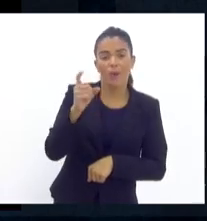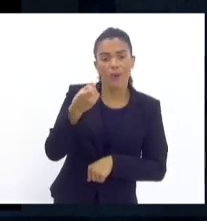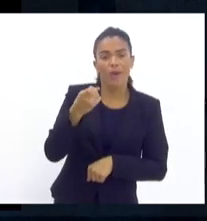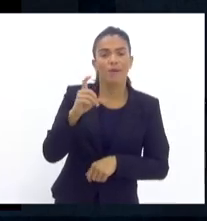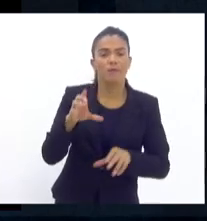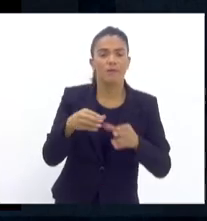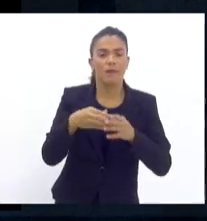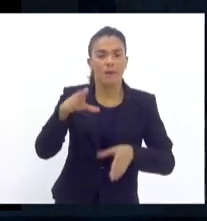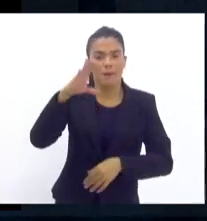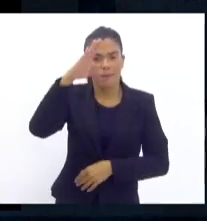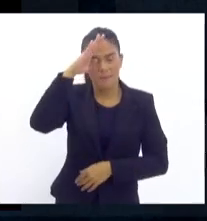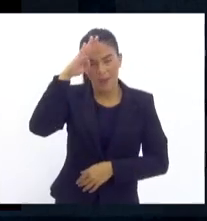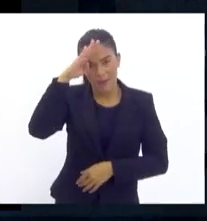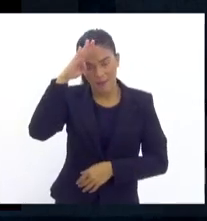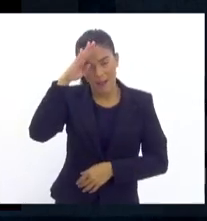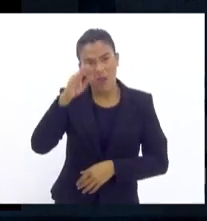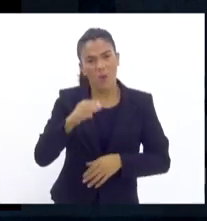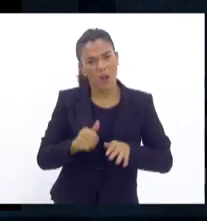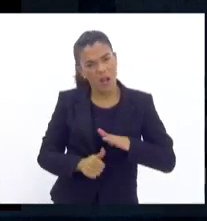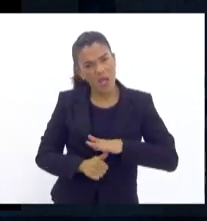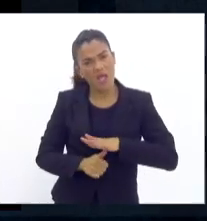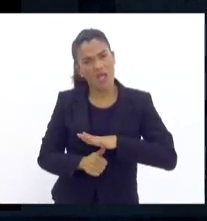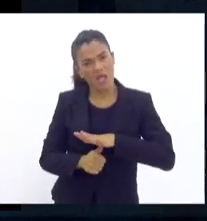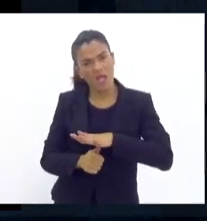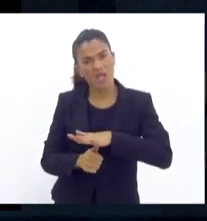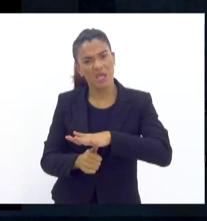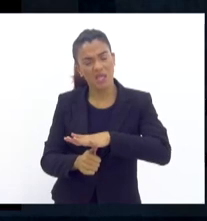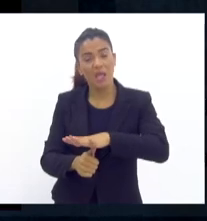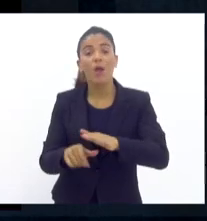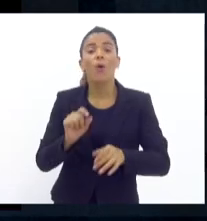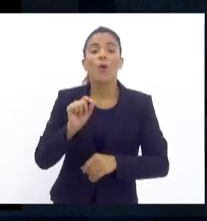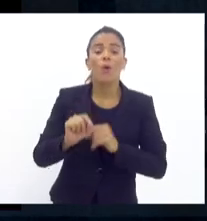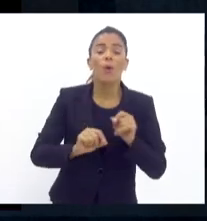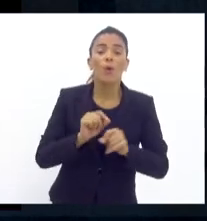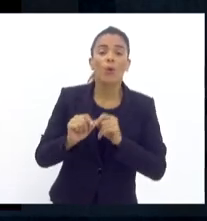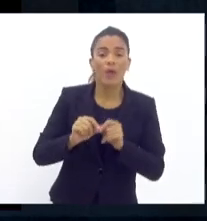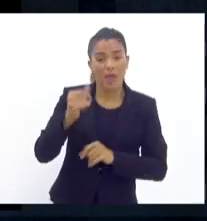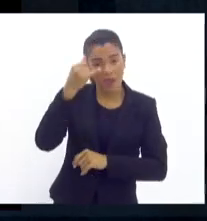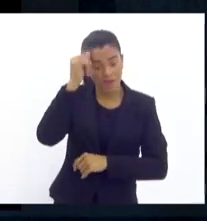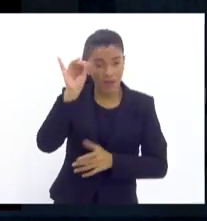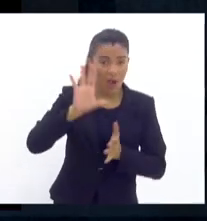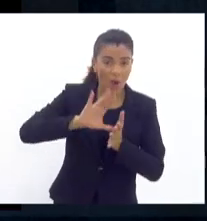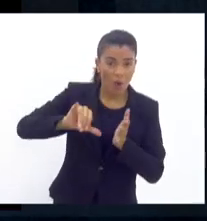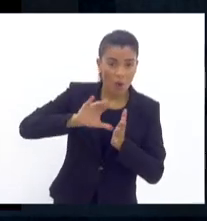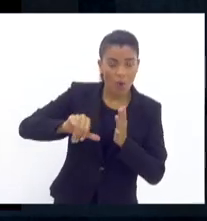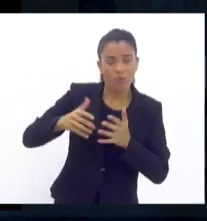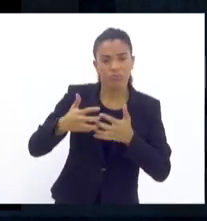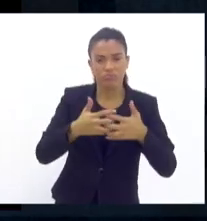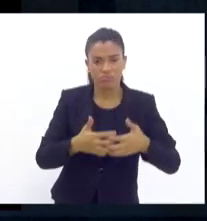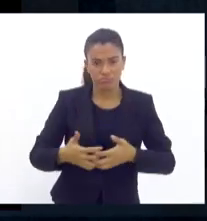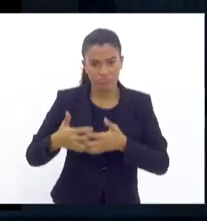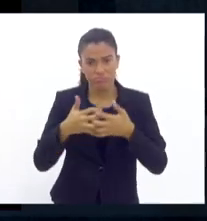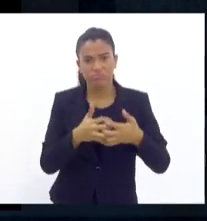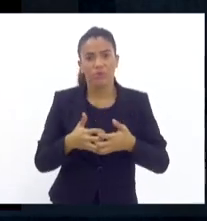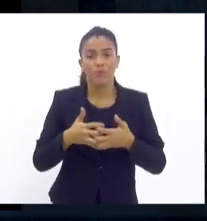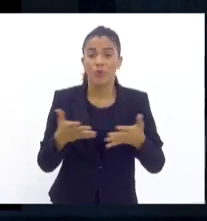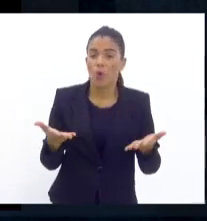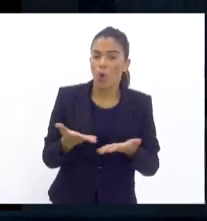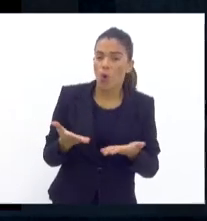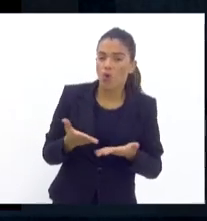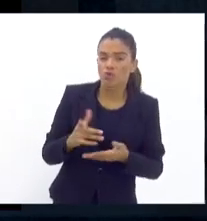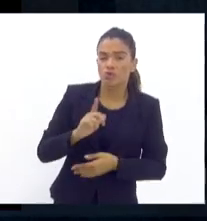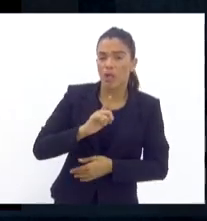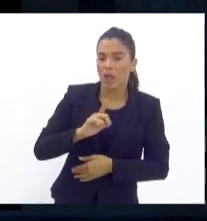vinha ali liderando os roubos de carga, hoje nós estamos com o roubo de